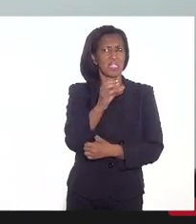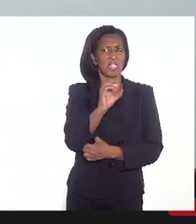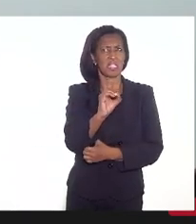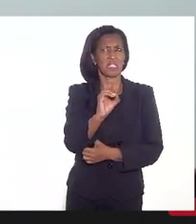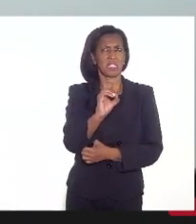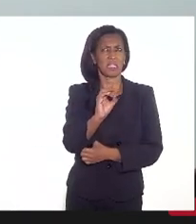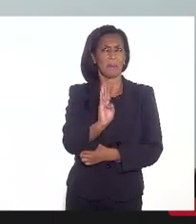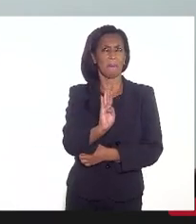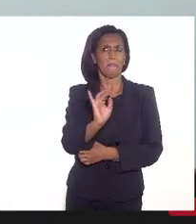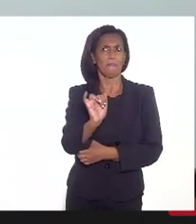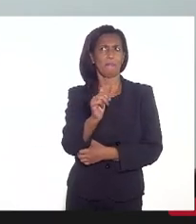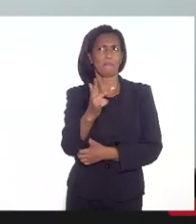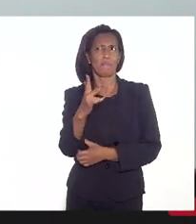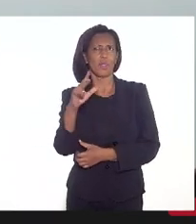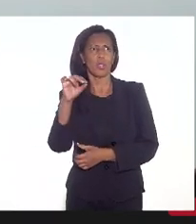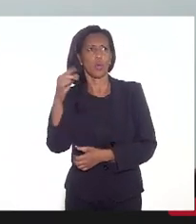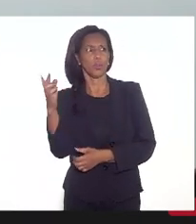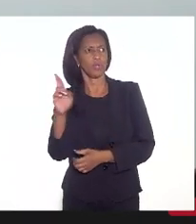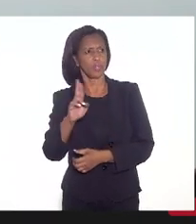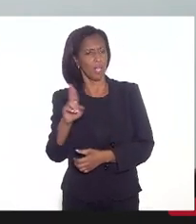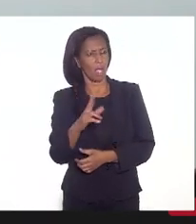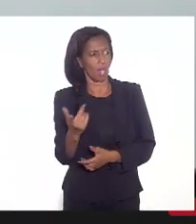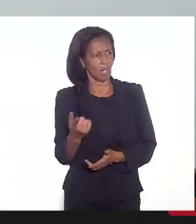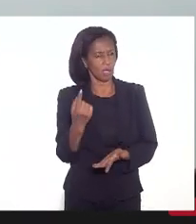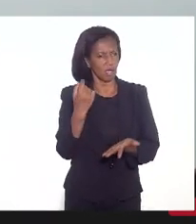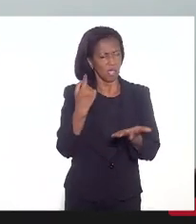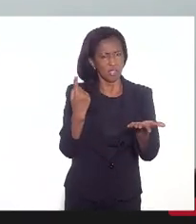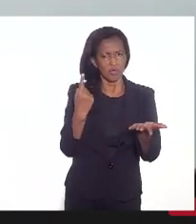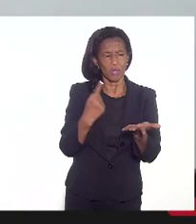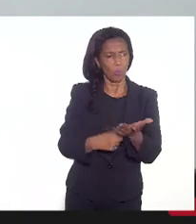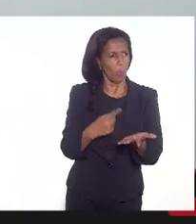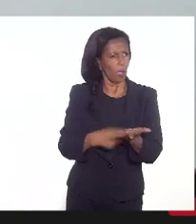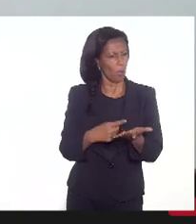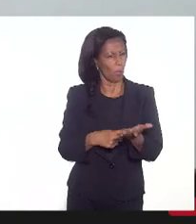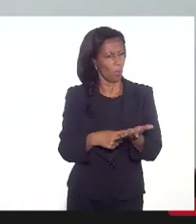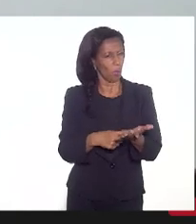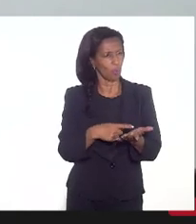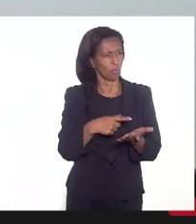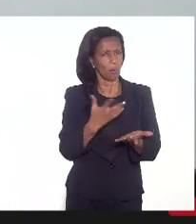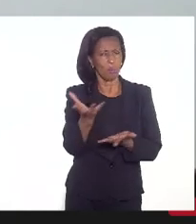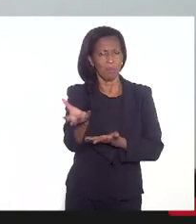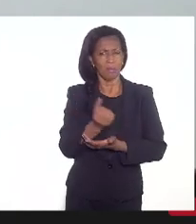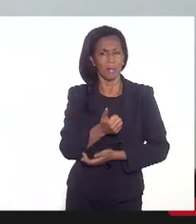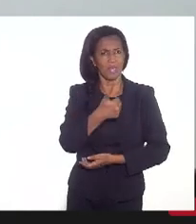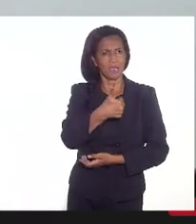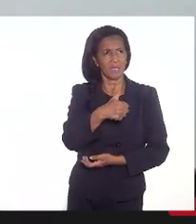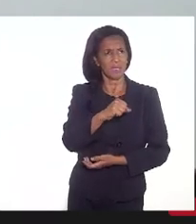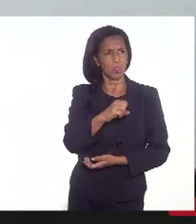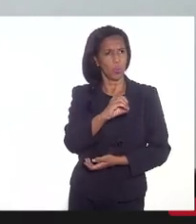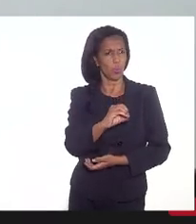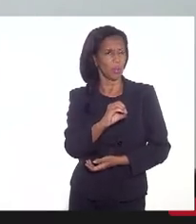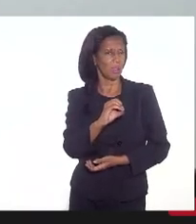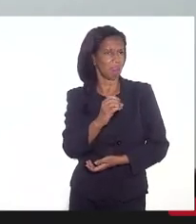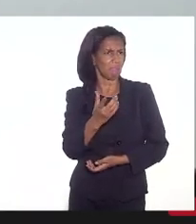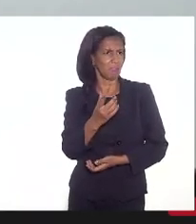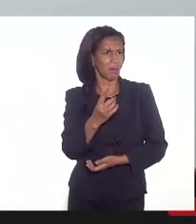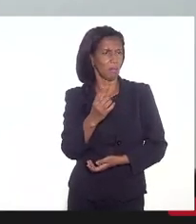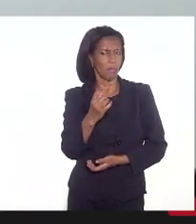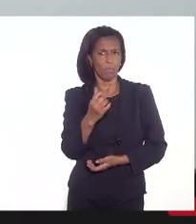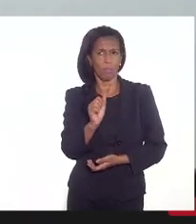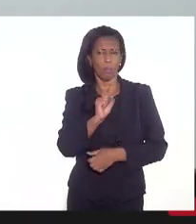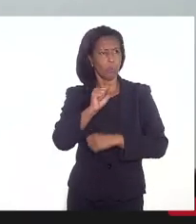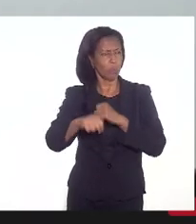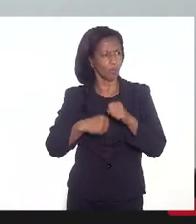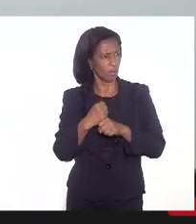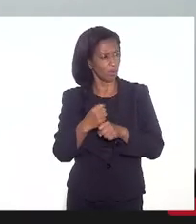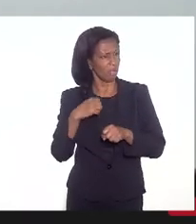reais, e a gente faz um acordo para receber 180 milhões por ano ao longo de 17 anos. Tem alguma margem para isso